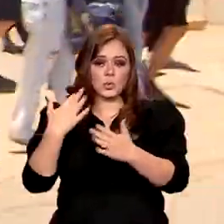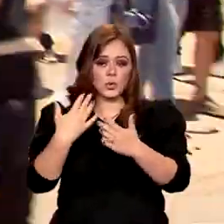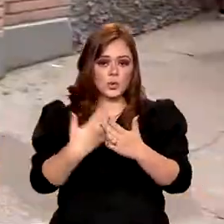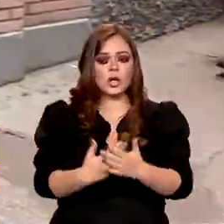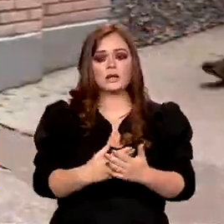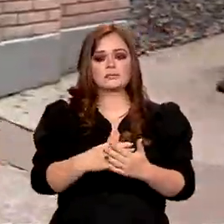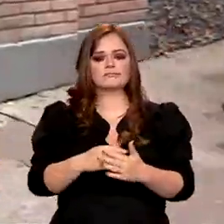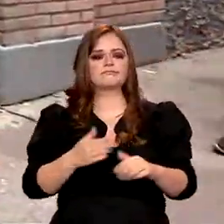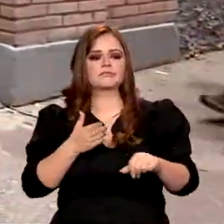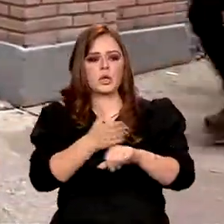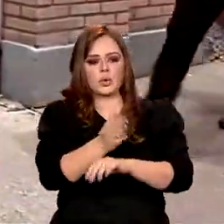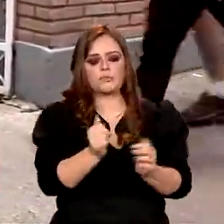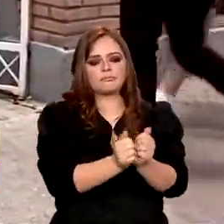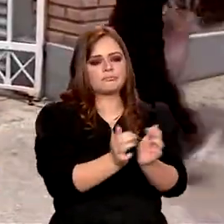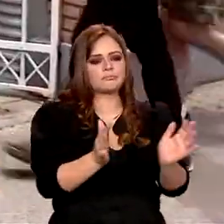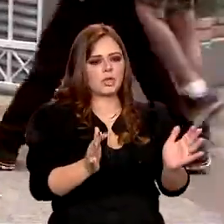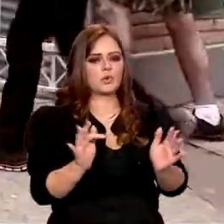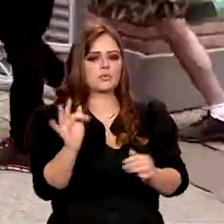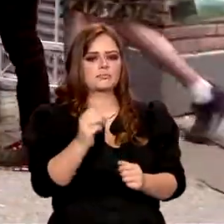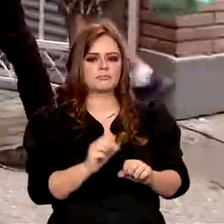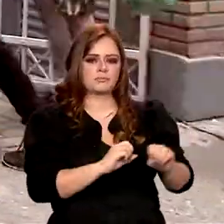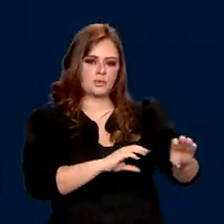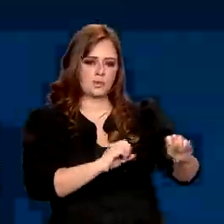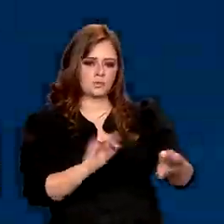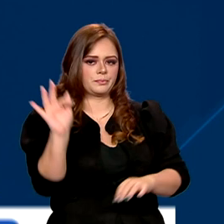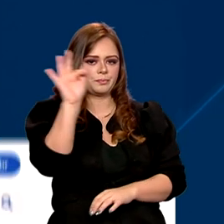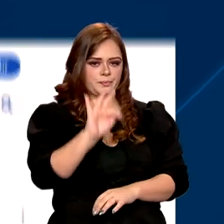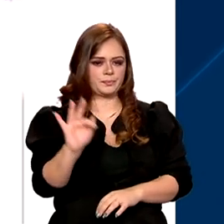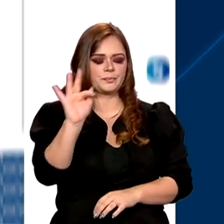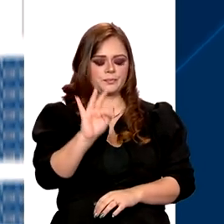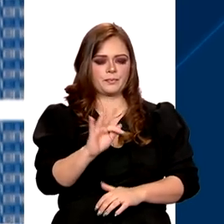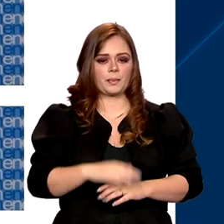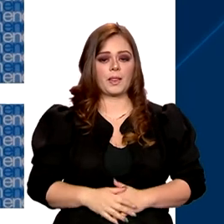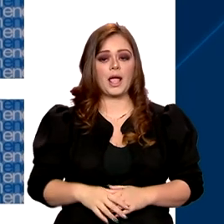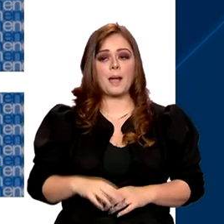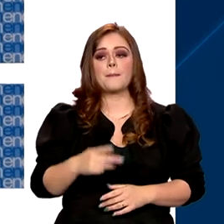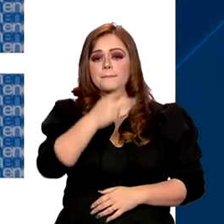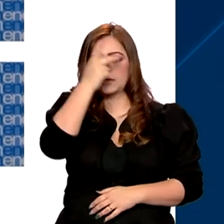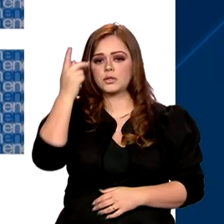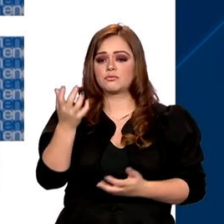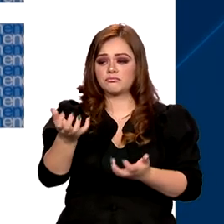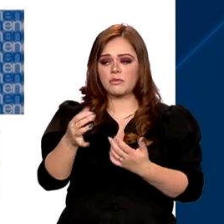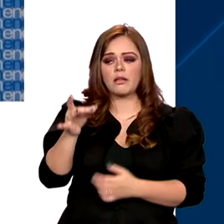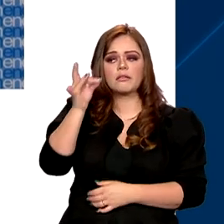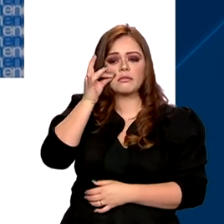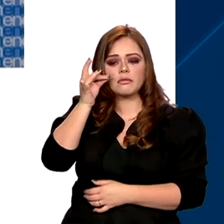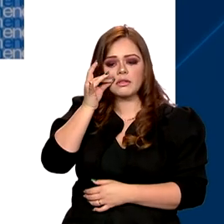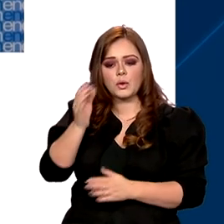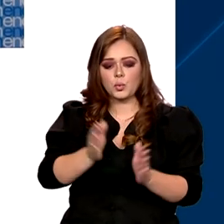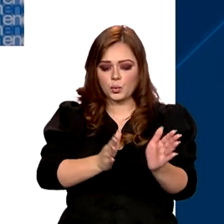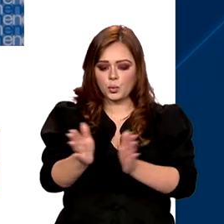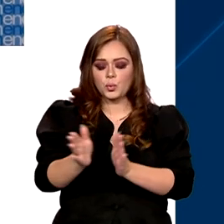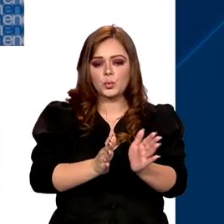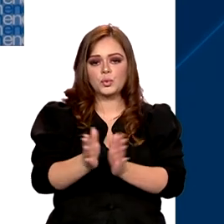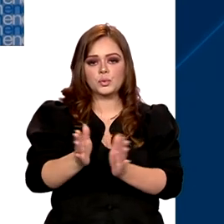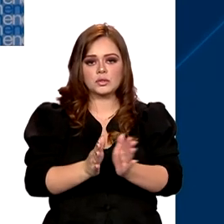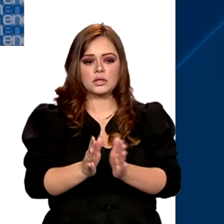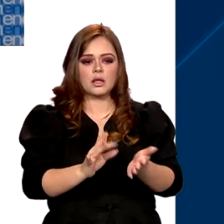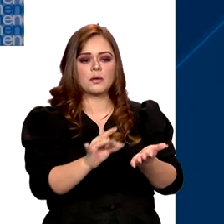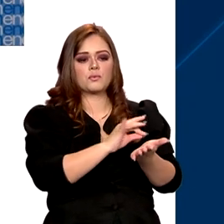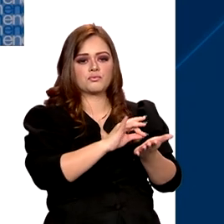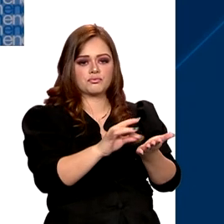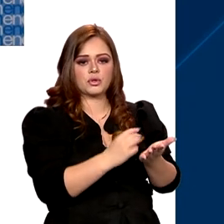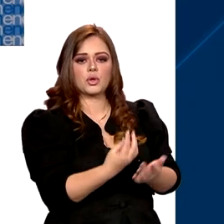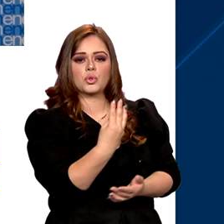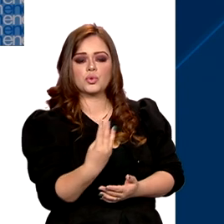porta de entrada para a educação superior no Brasil. Os interessados devem acessar a página do participante no site do